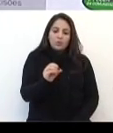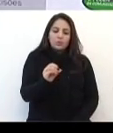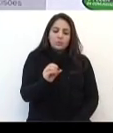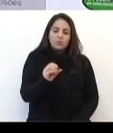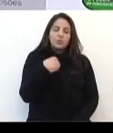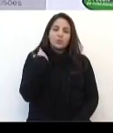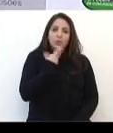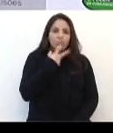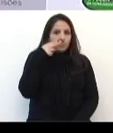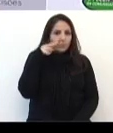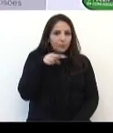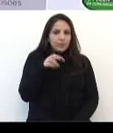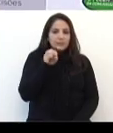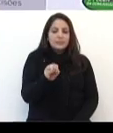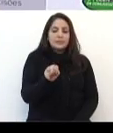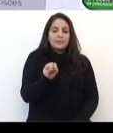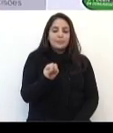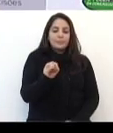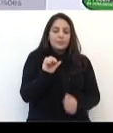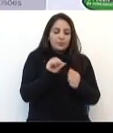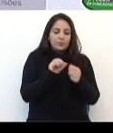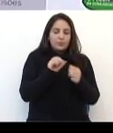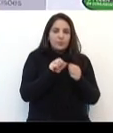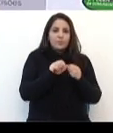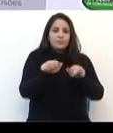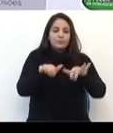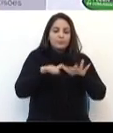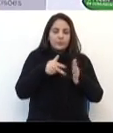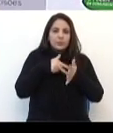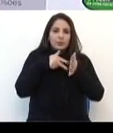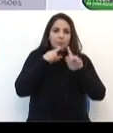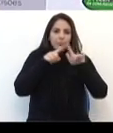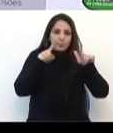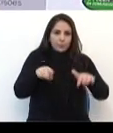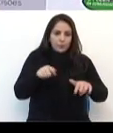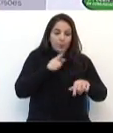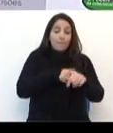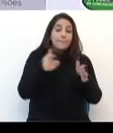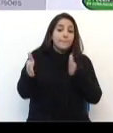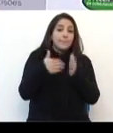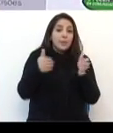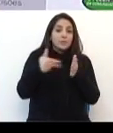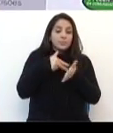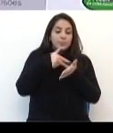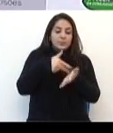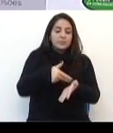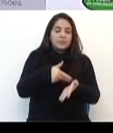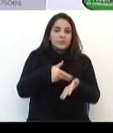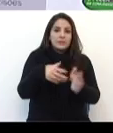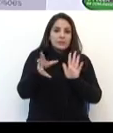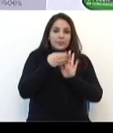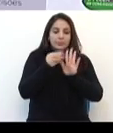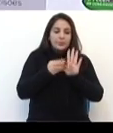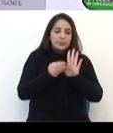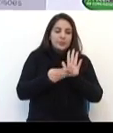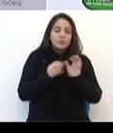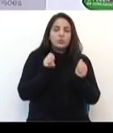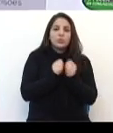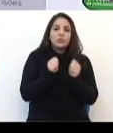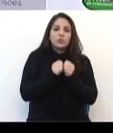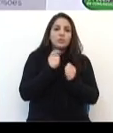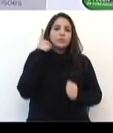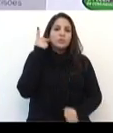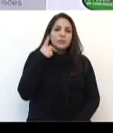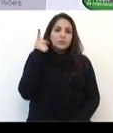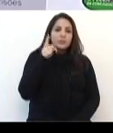estaremos, então, definindo. Bom, estaremos fazendo uma audiência pública, prazo para a apresentação das emendas juntamente